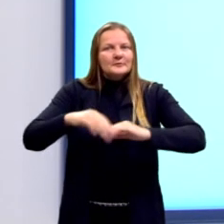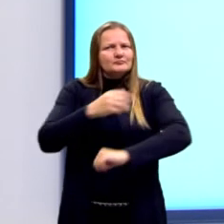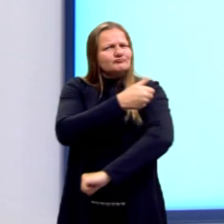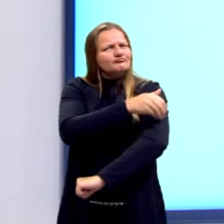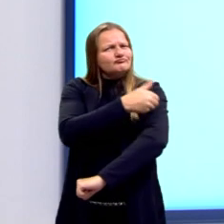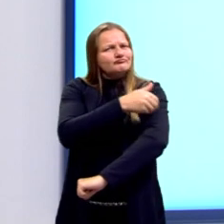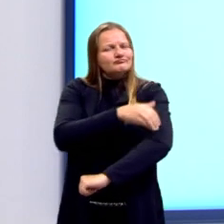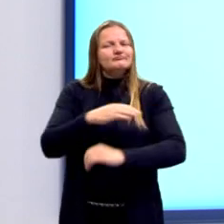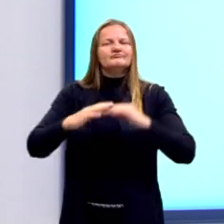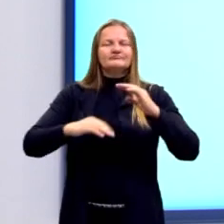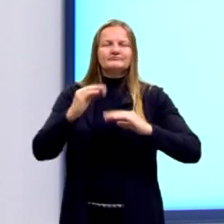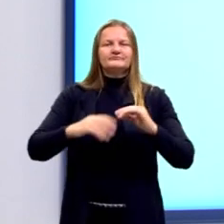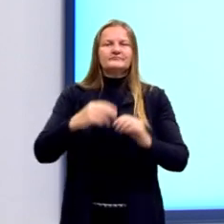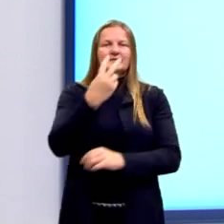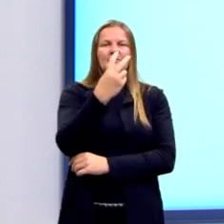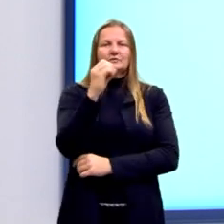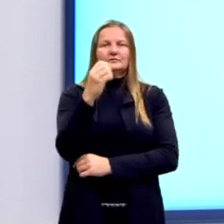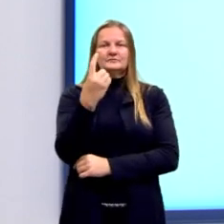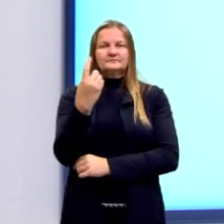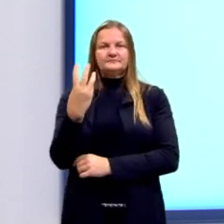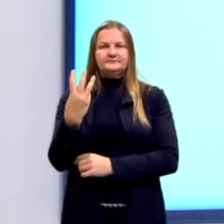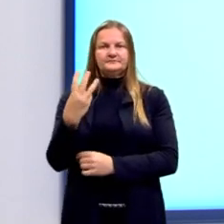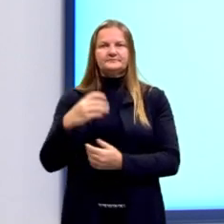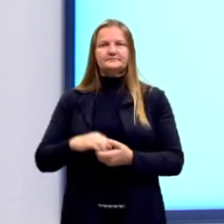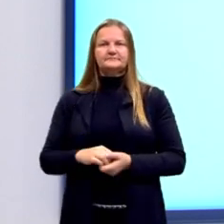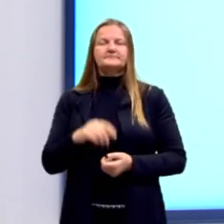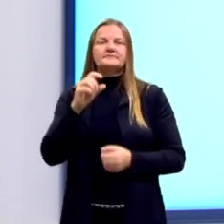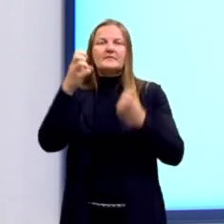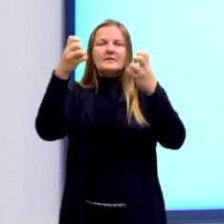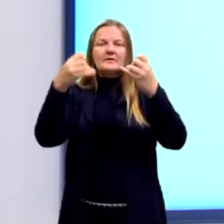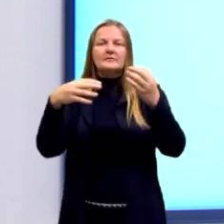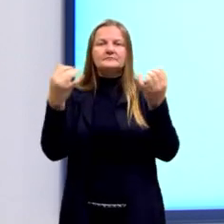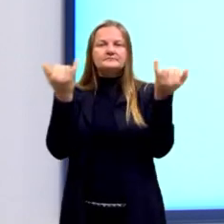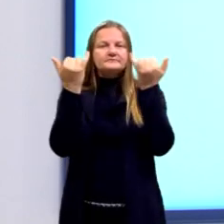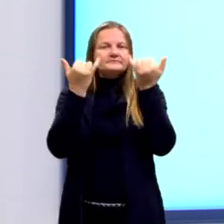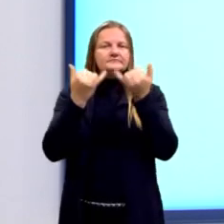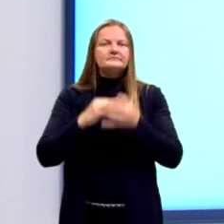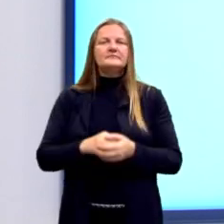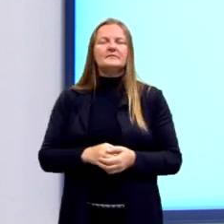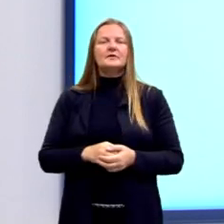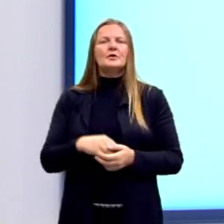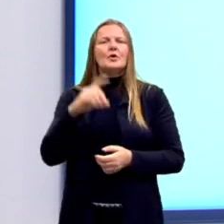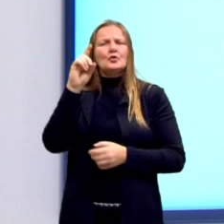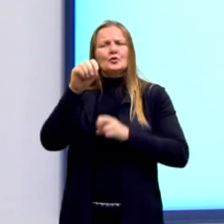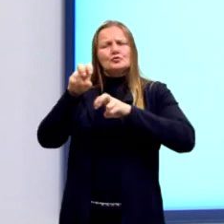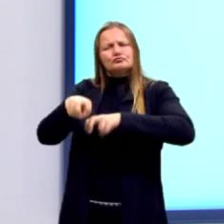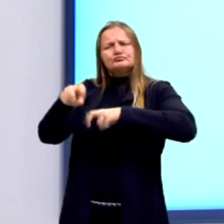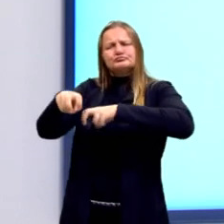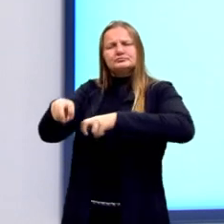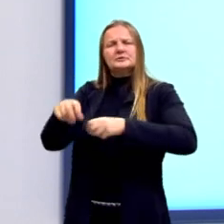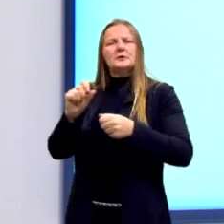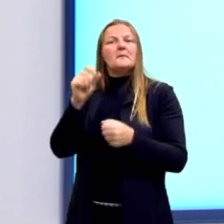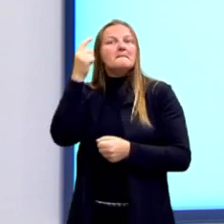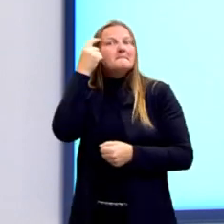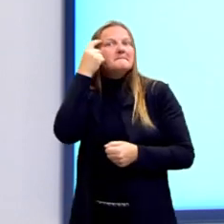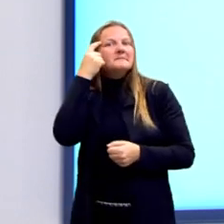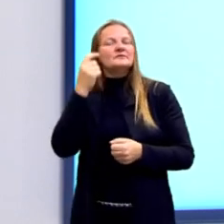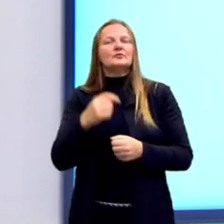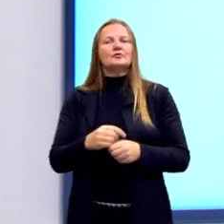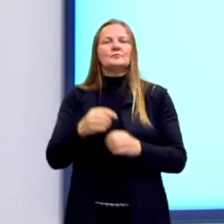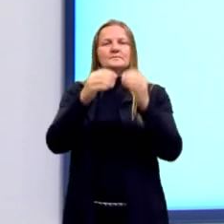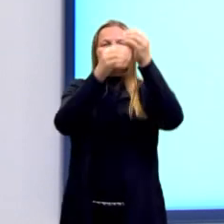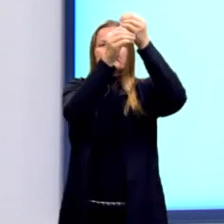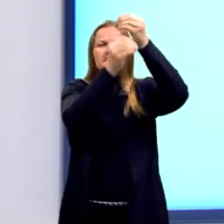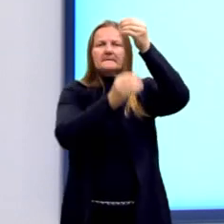essa aqui do Enem de 2013. E diz o seguinte, o dono de um sítio pretende colocar uma haste de